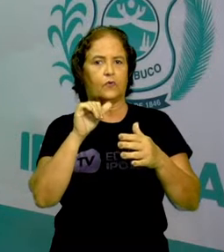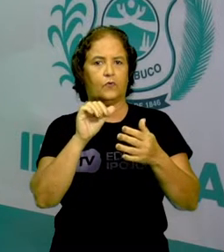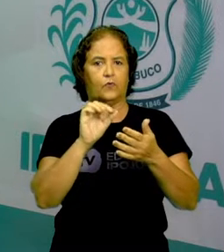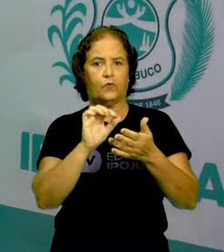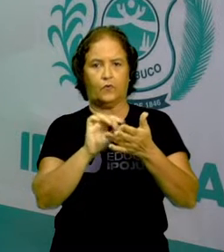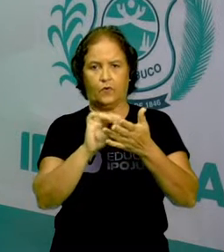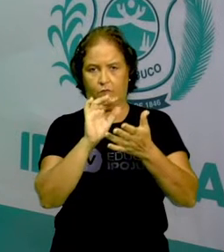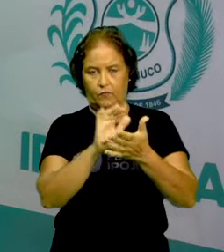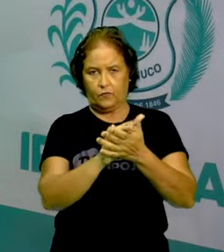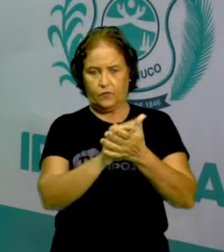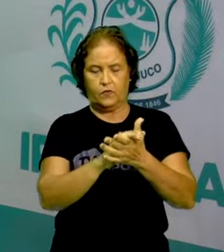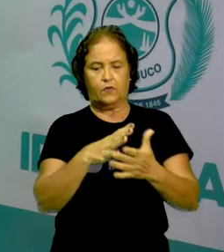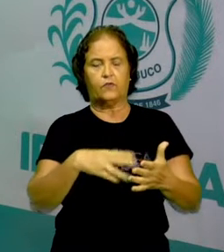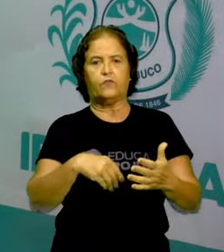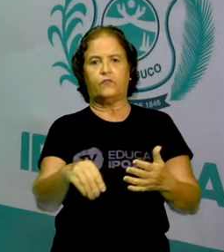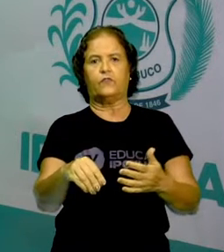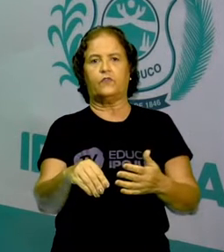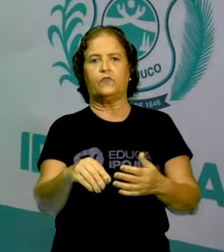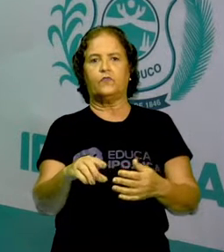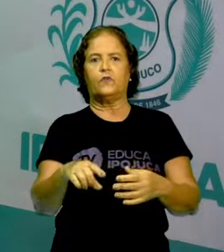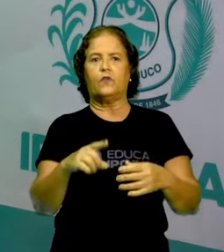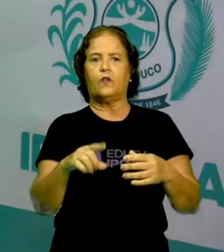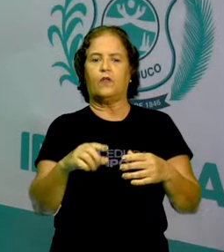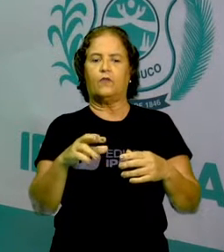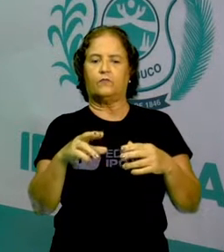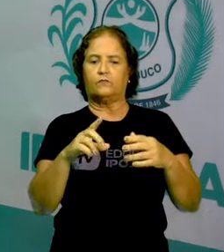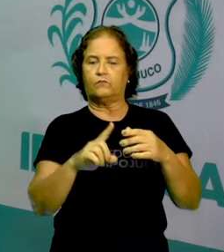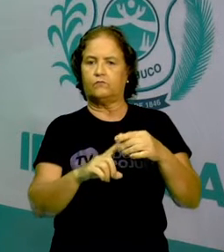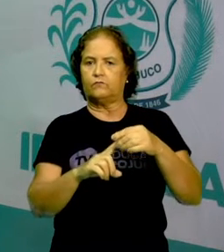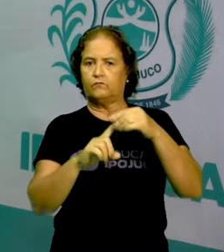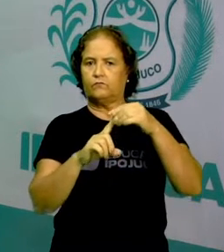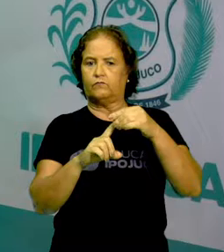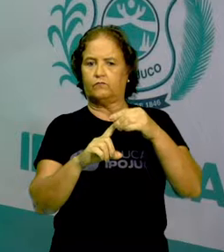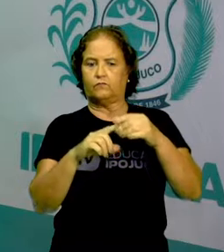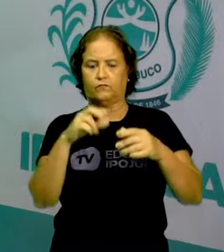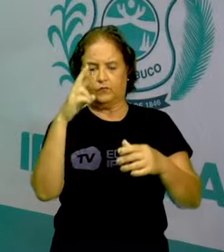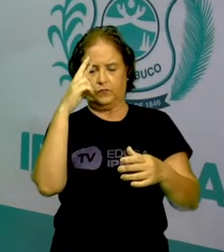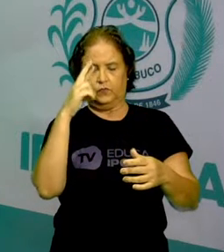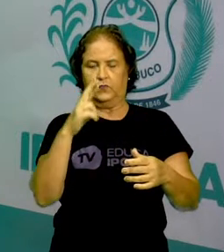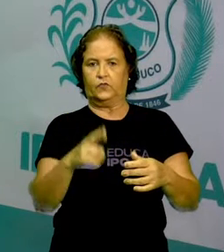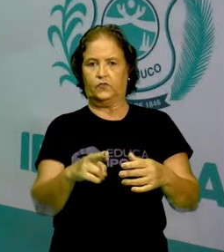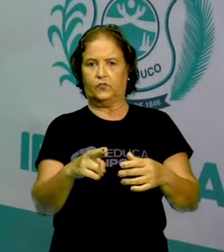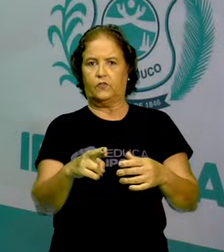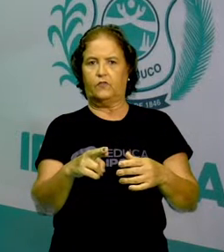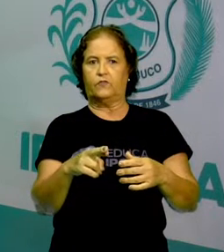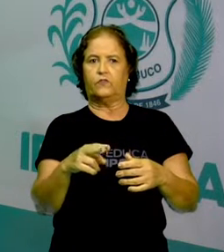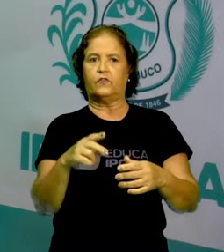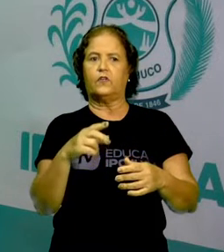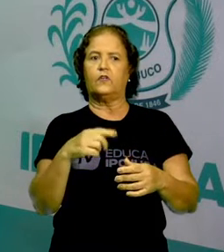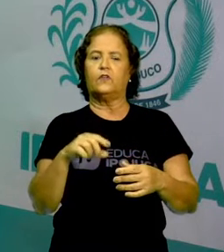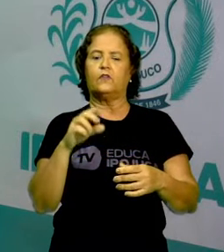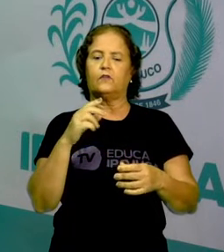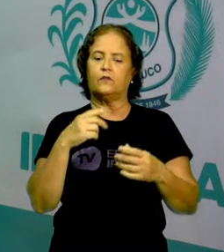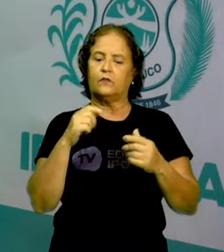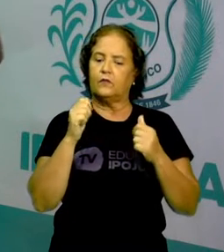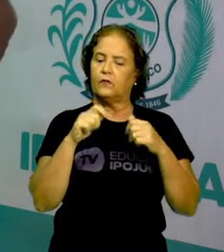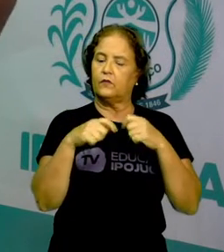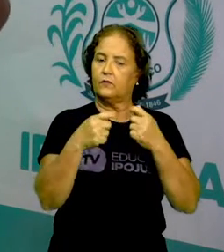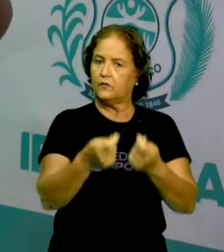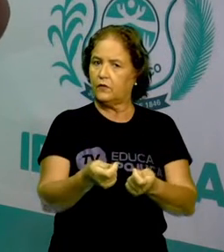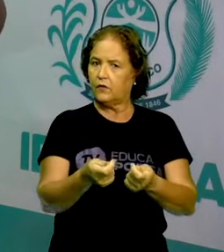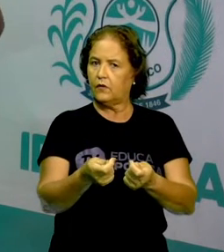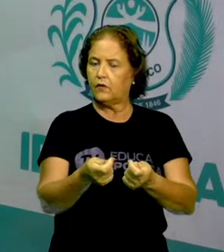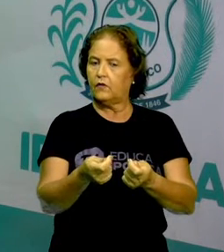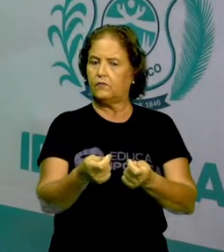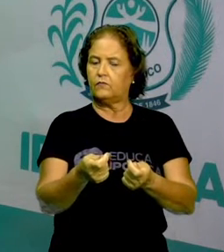família, o chefe e é responsável por garantir auxílio aos seus filhos. E